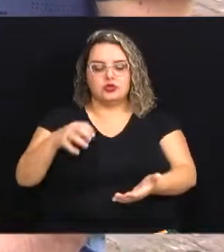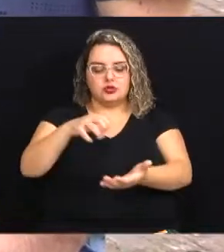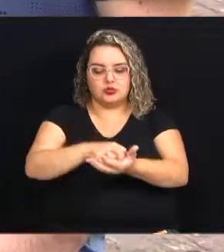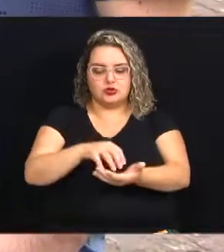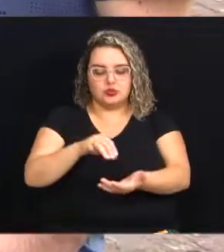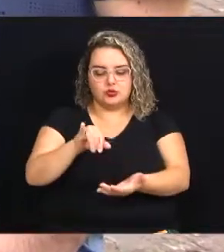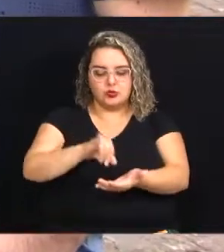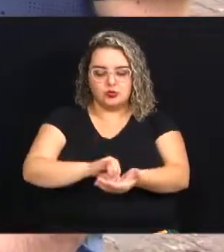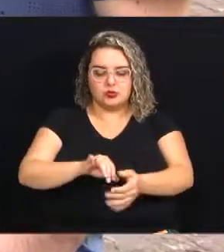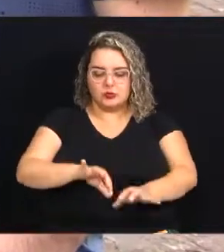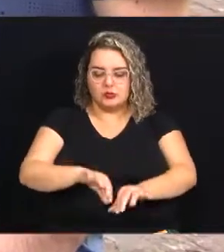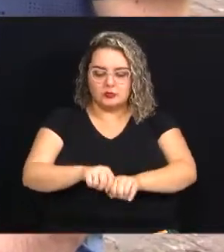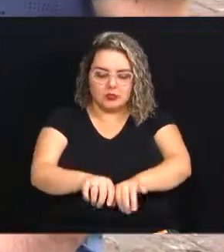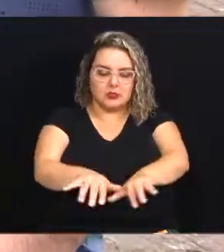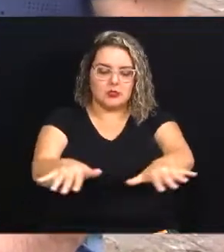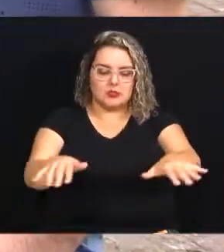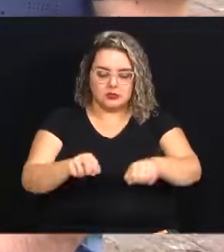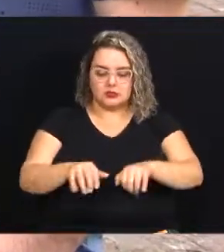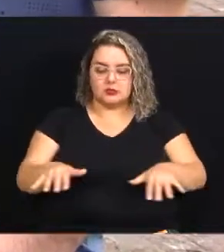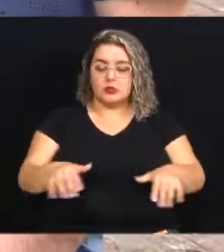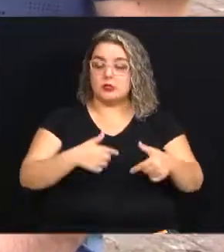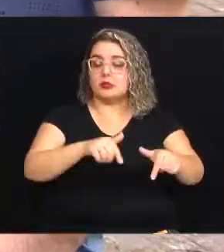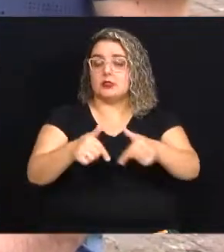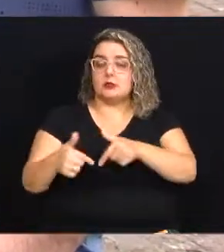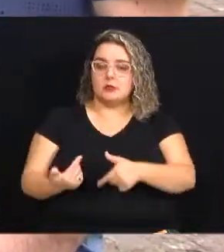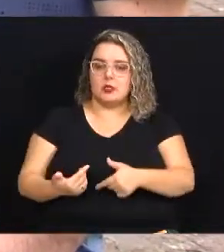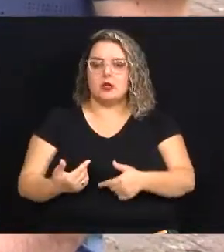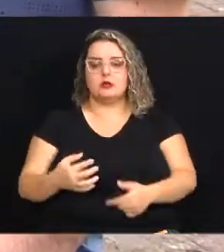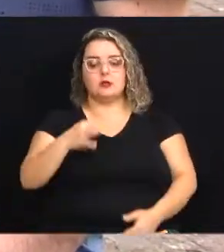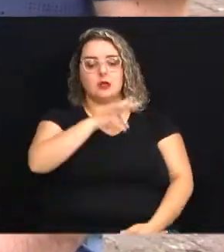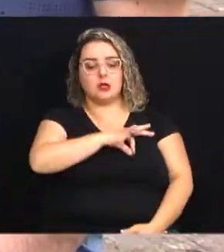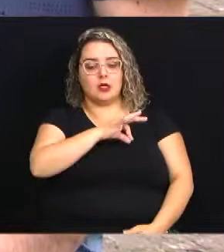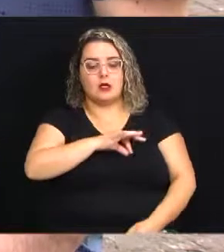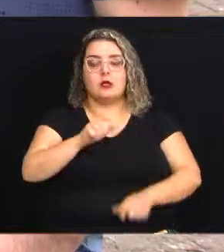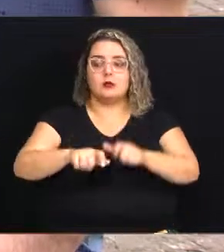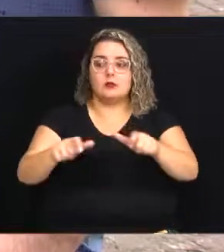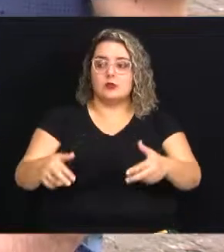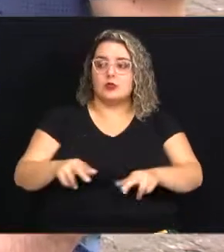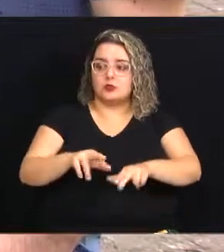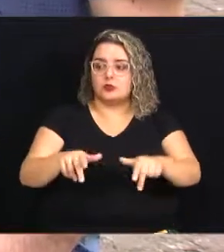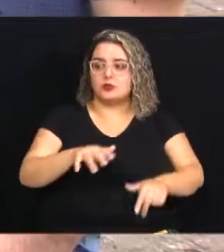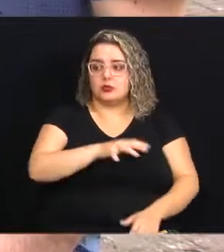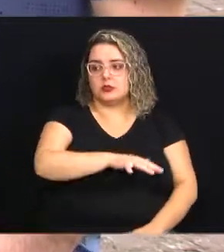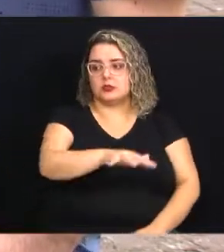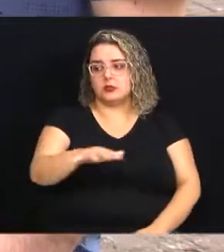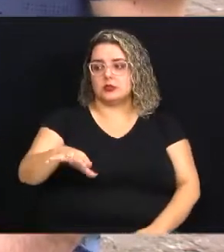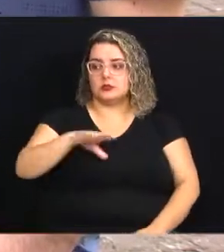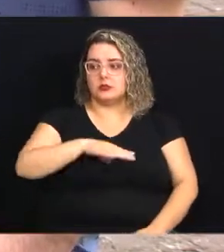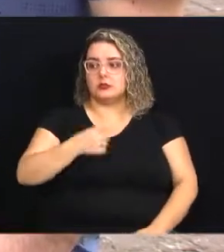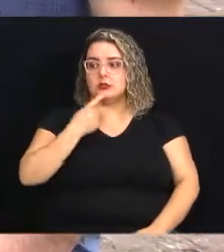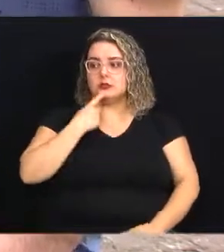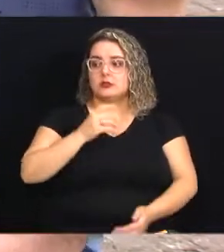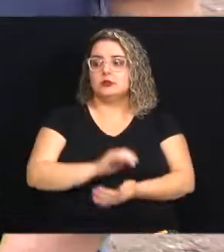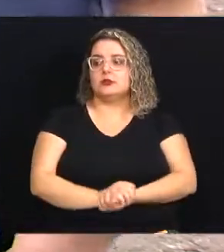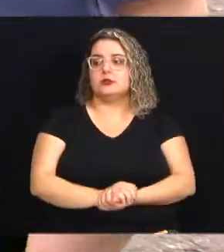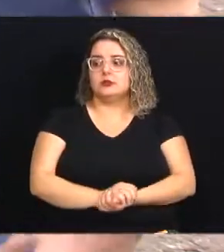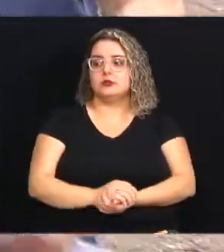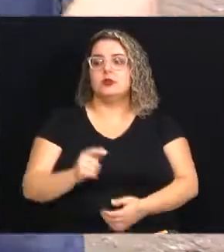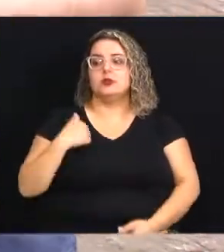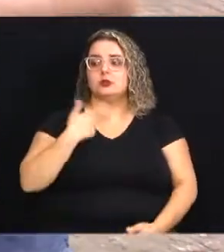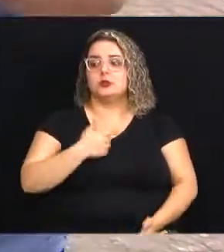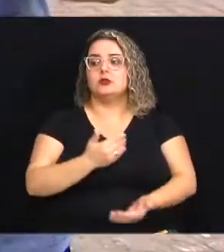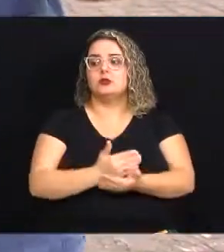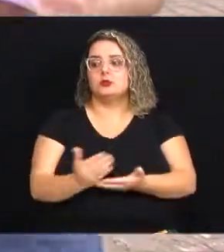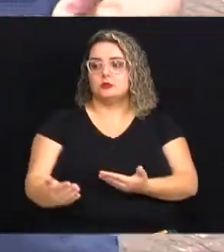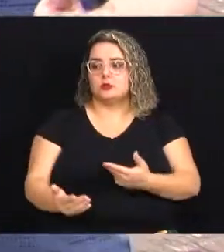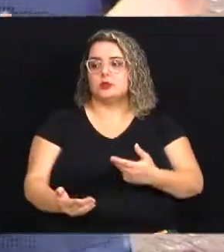esse trabalho proporcionando emprego e renda para essas pessoas também nos vários distritos de Campinas? Bom, nós